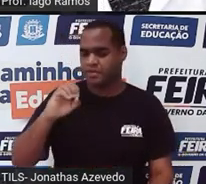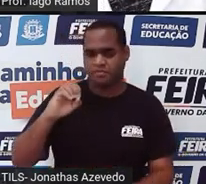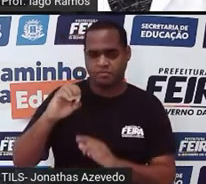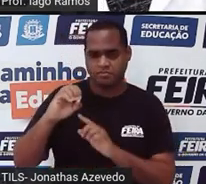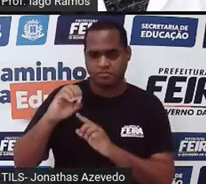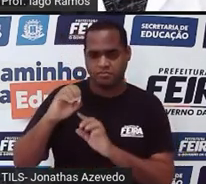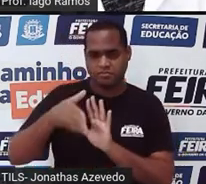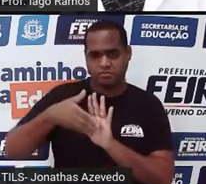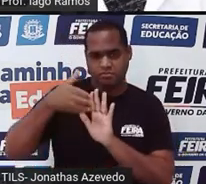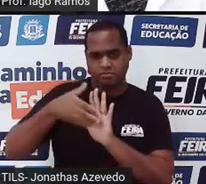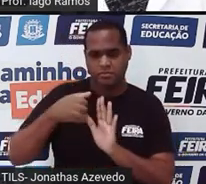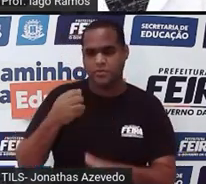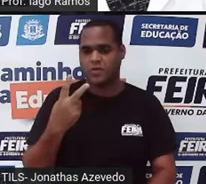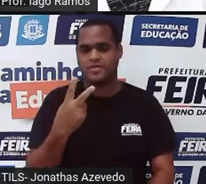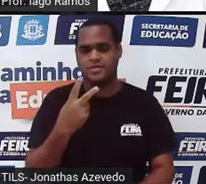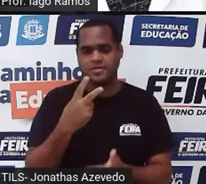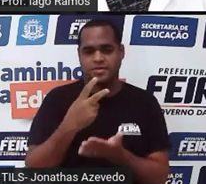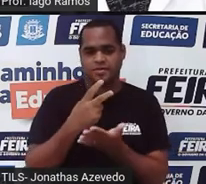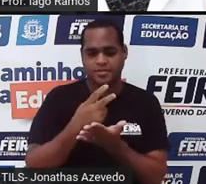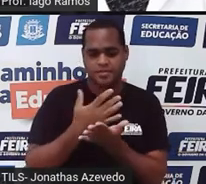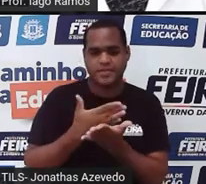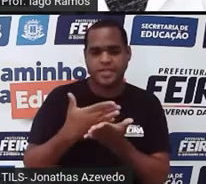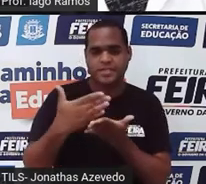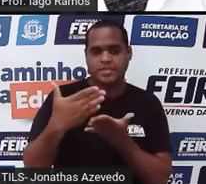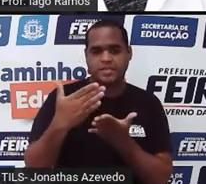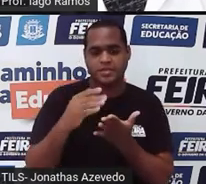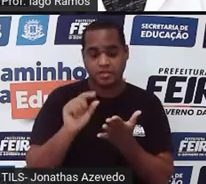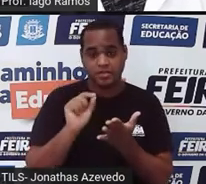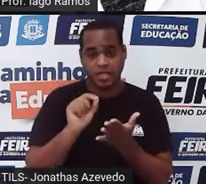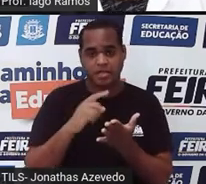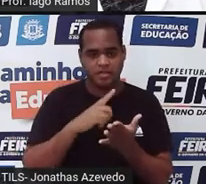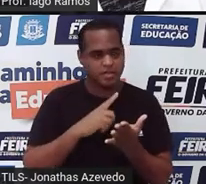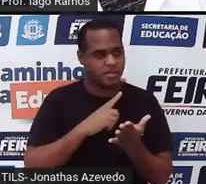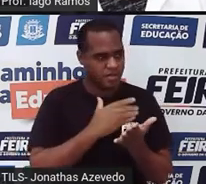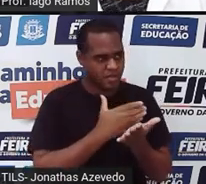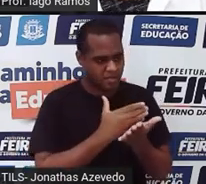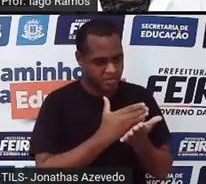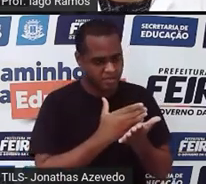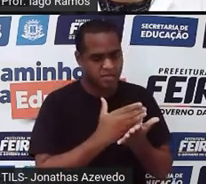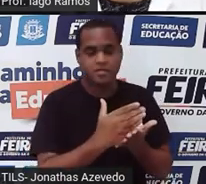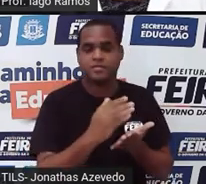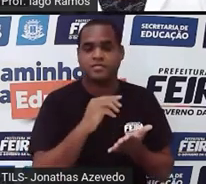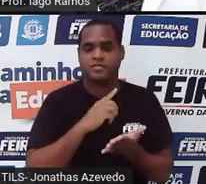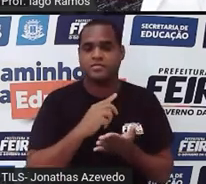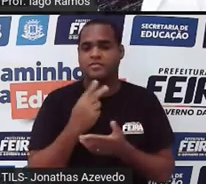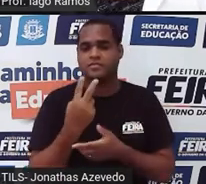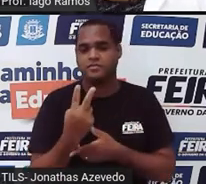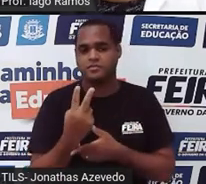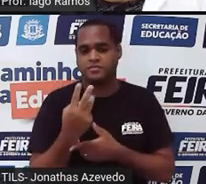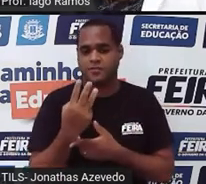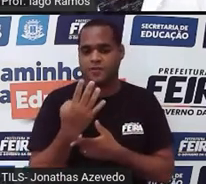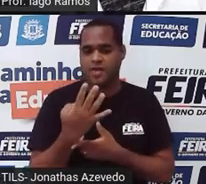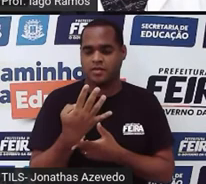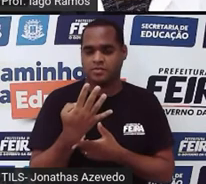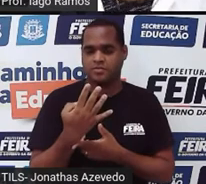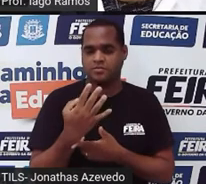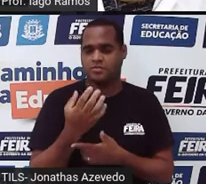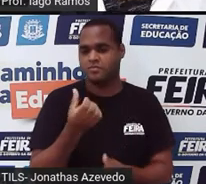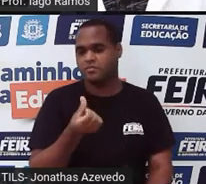começando do dois, a gente tem aí a sequência dos números pares. Dois. Quatro.